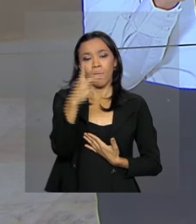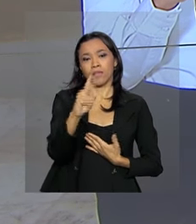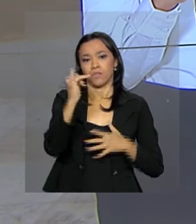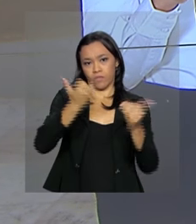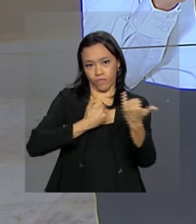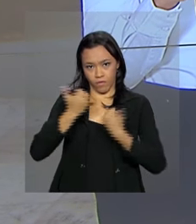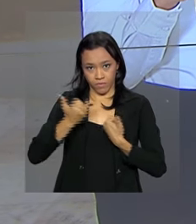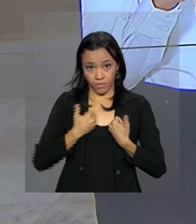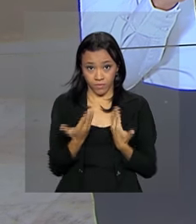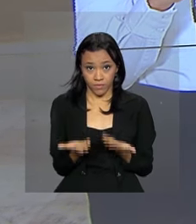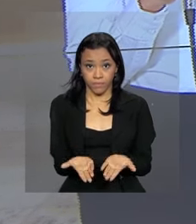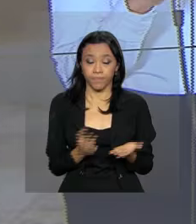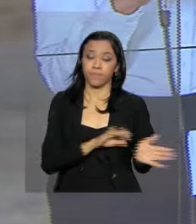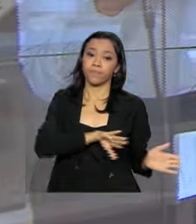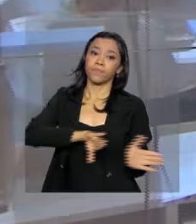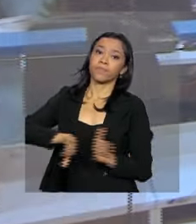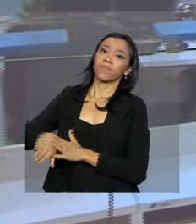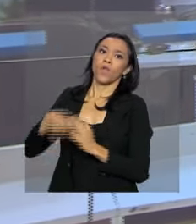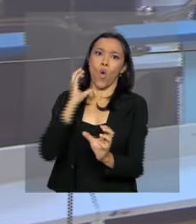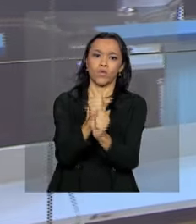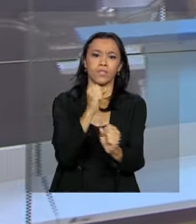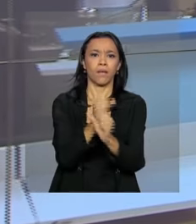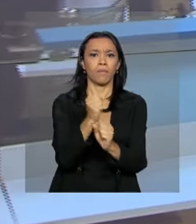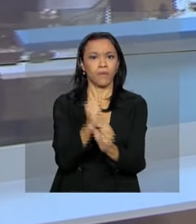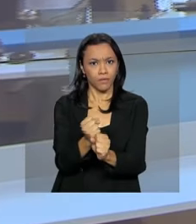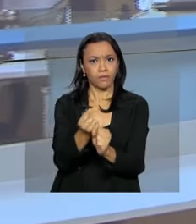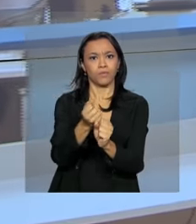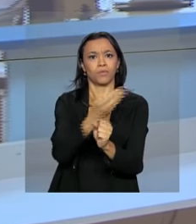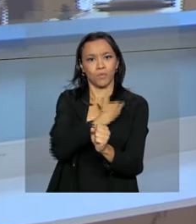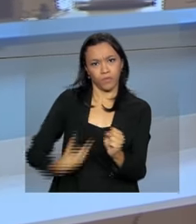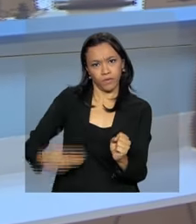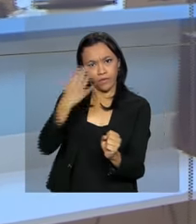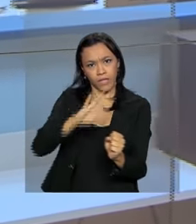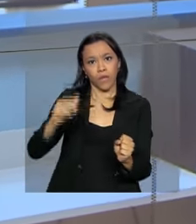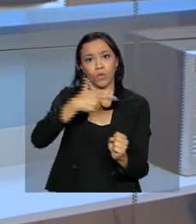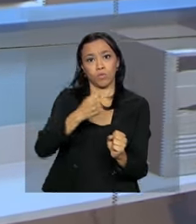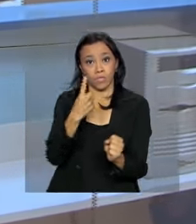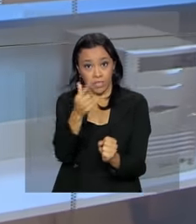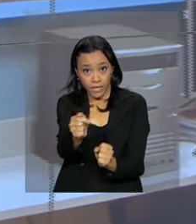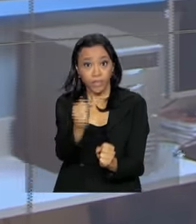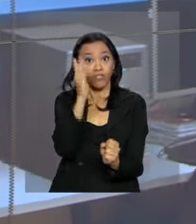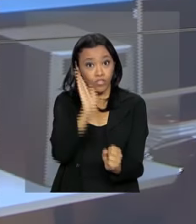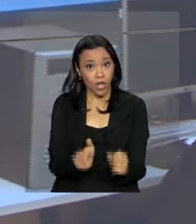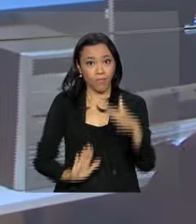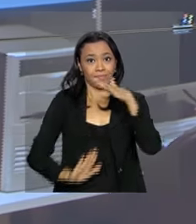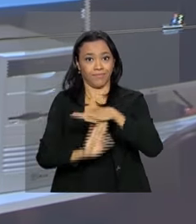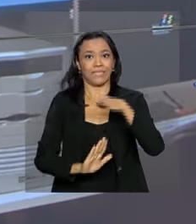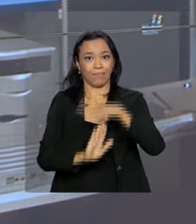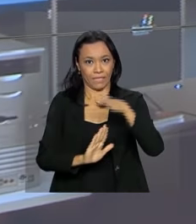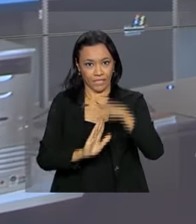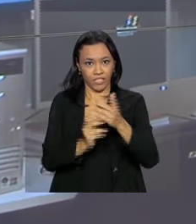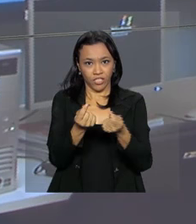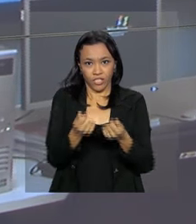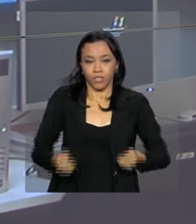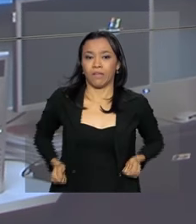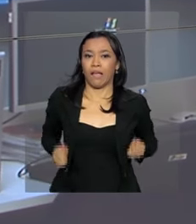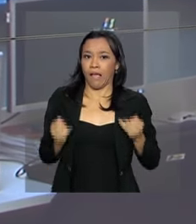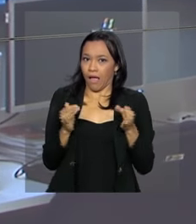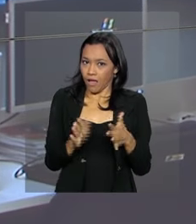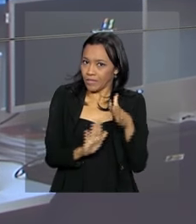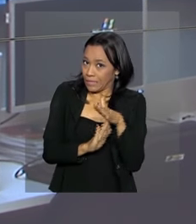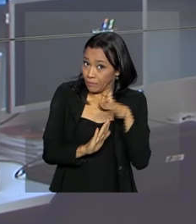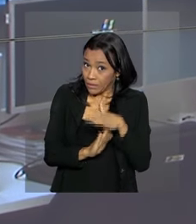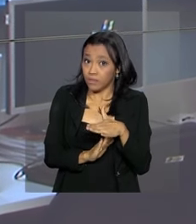informações ao vivo. E o orçamento da União para 2017 já contempla o teto para os gastos públicos. Pela